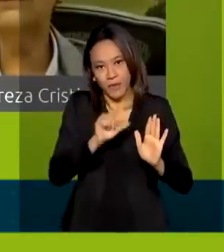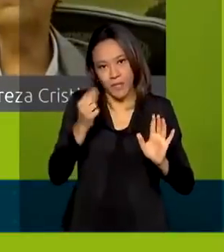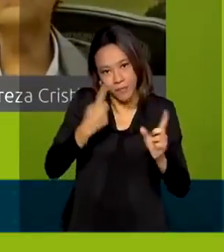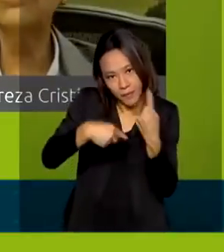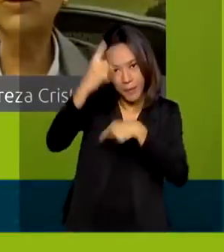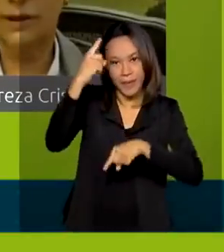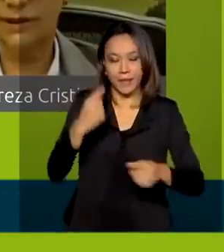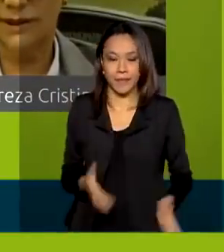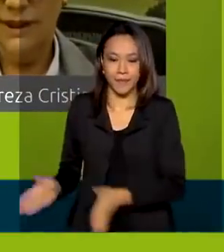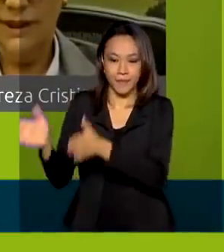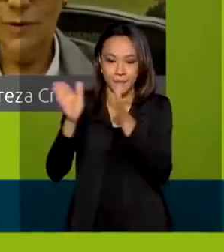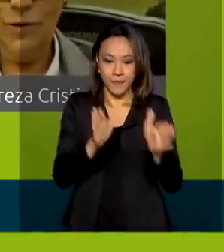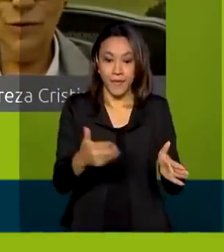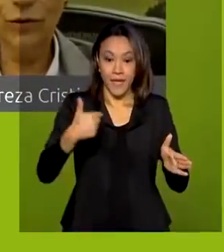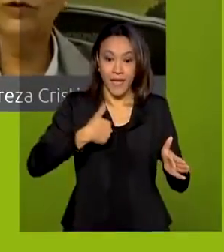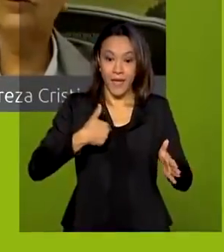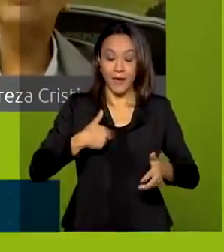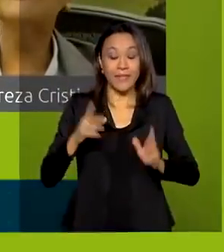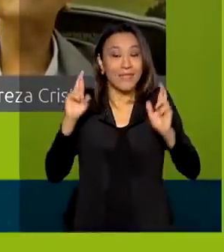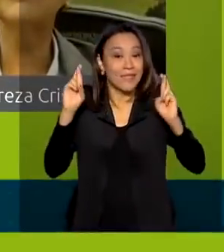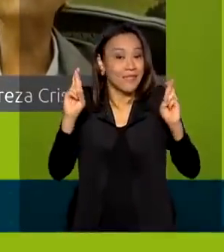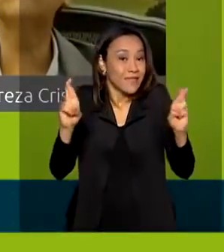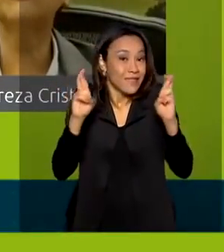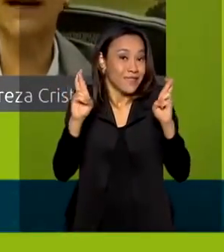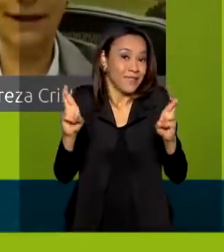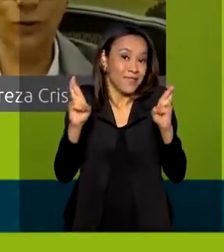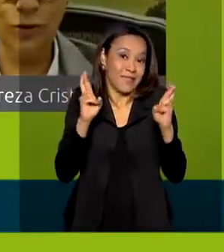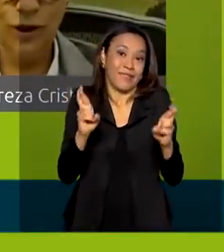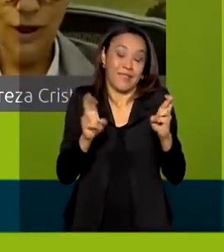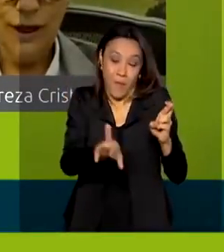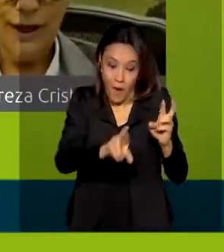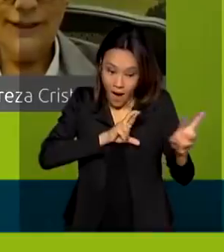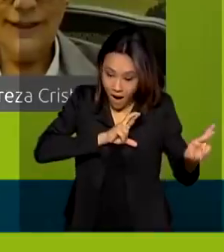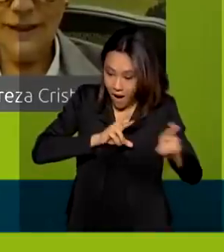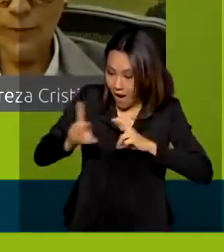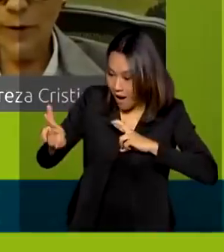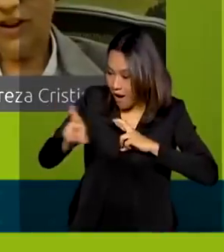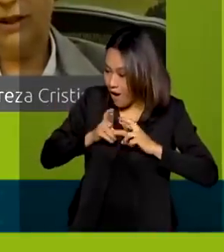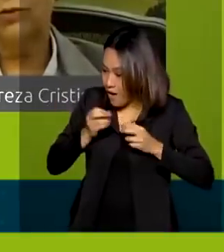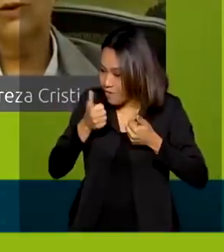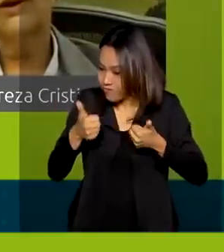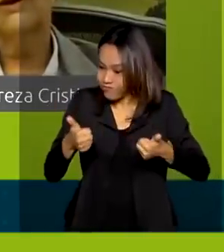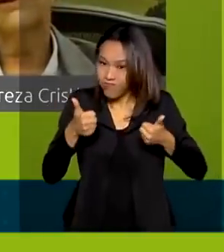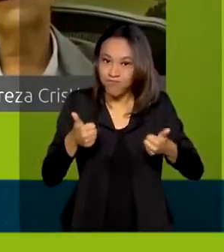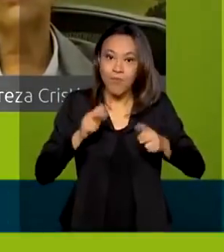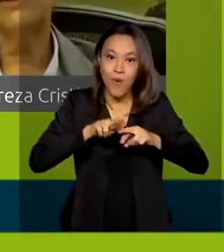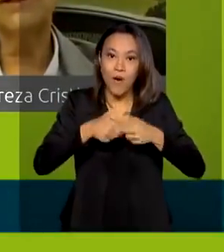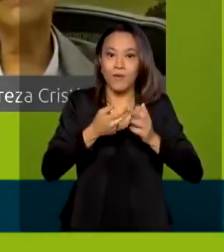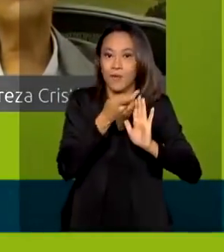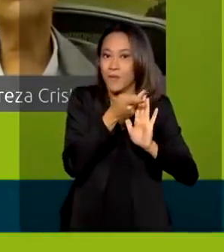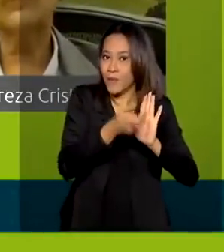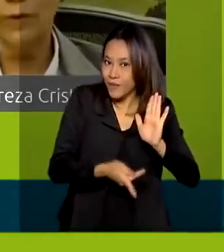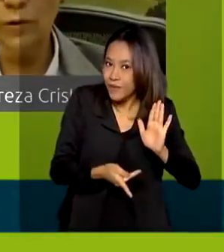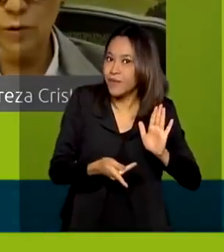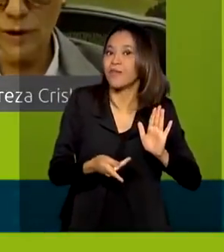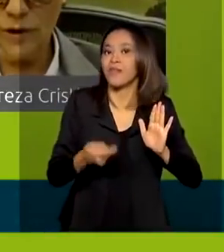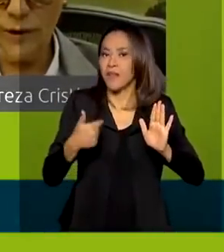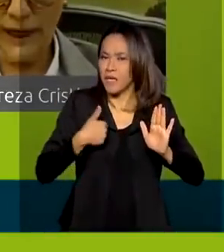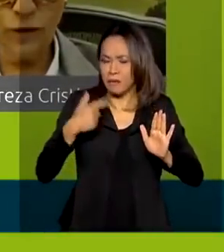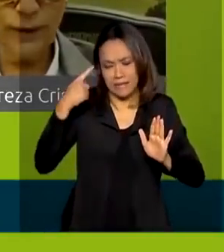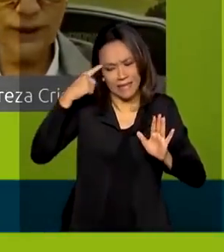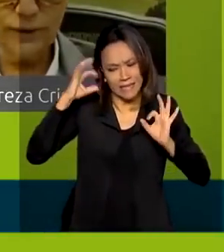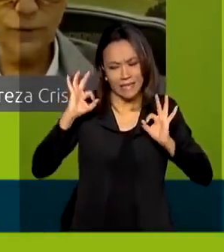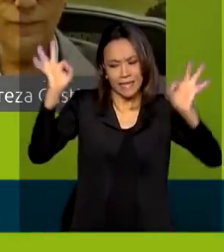Fico aqui esperançosa com os frutíferos resultados deste projeto. Tenho certeza que os